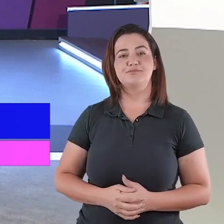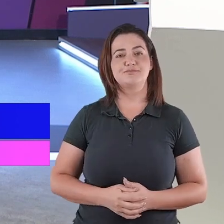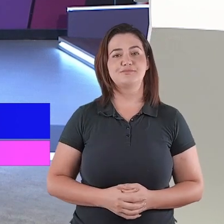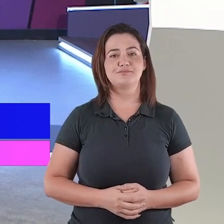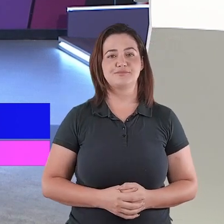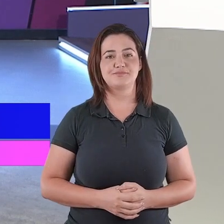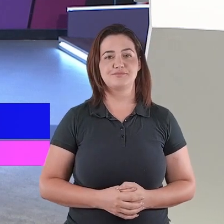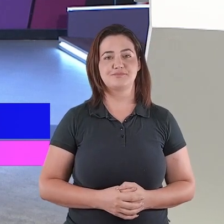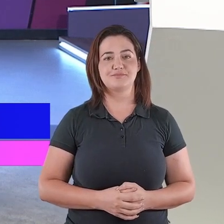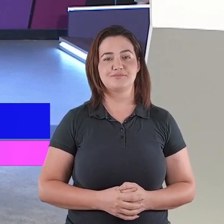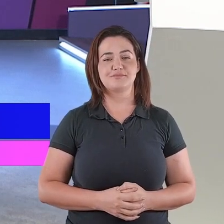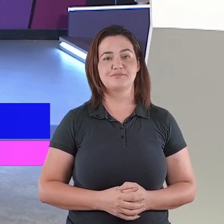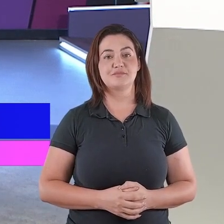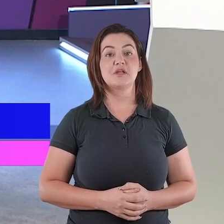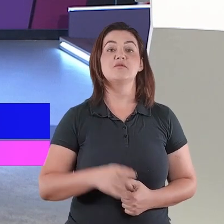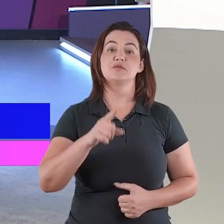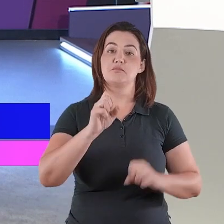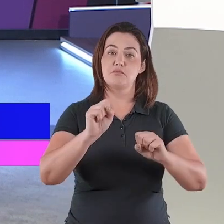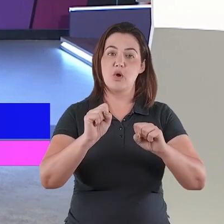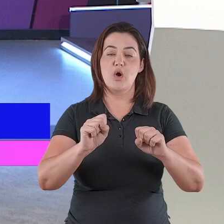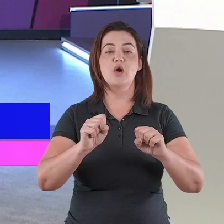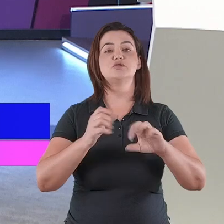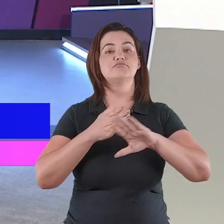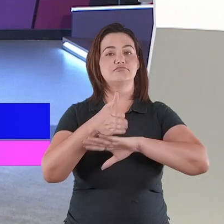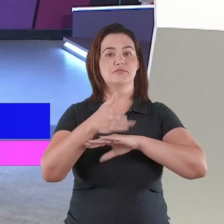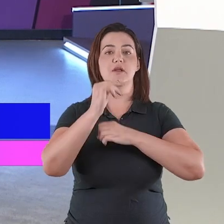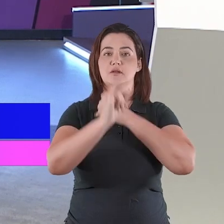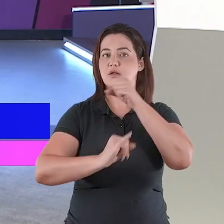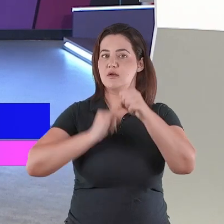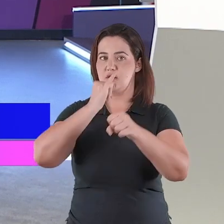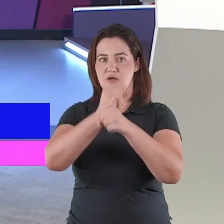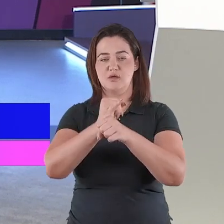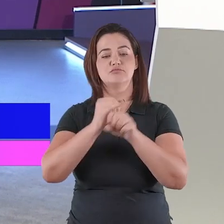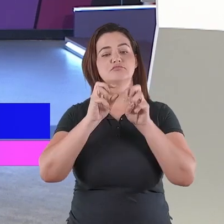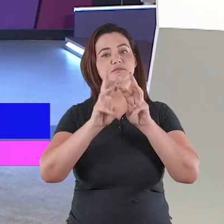Escola Bíblica. Então, você vai chegar aqui nesse site, onde eu estou.